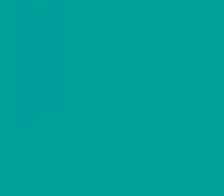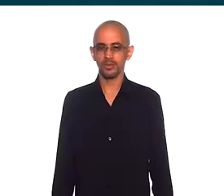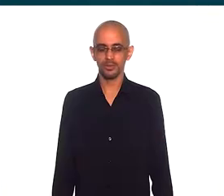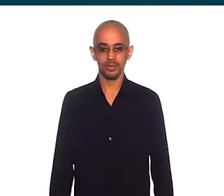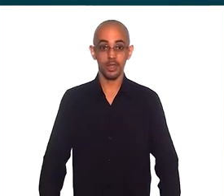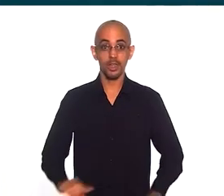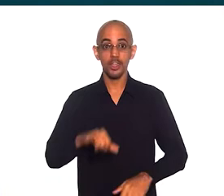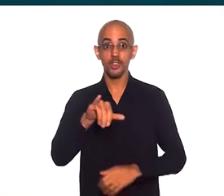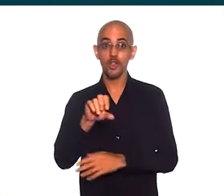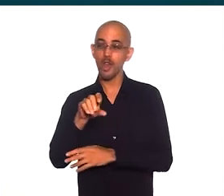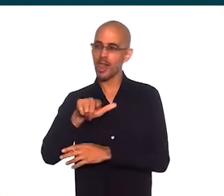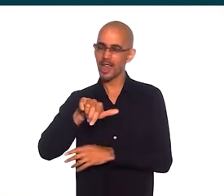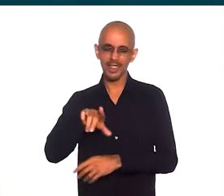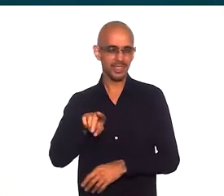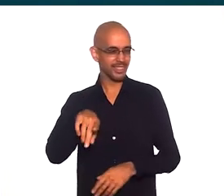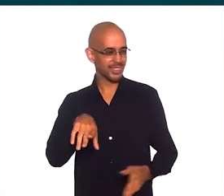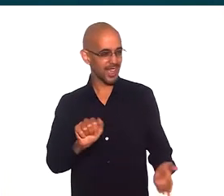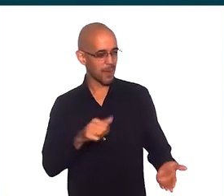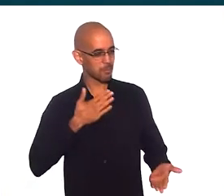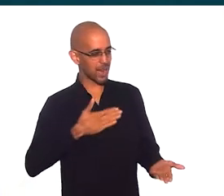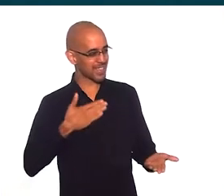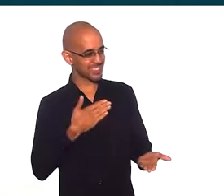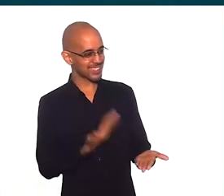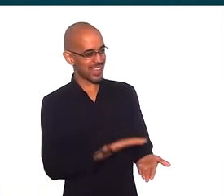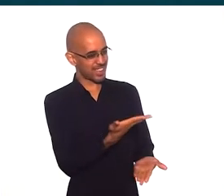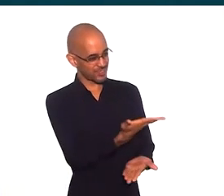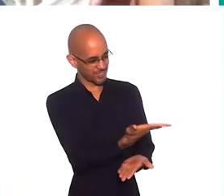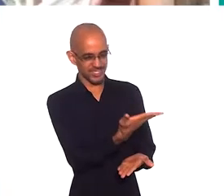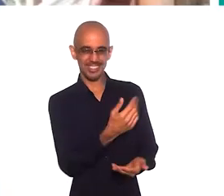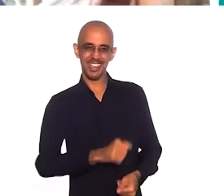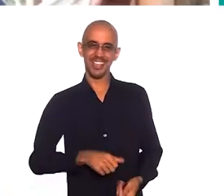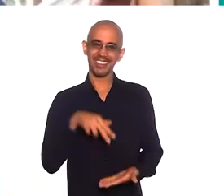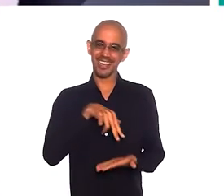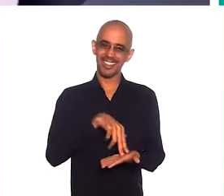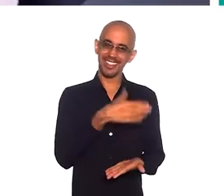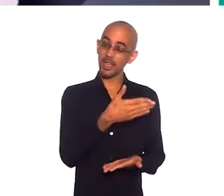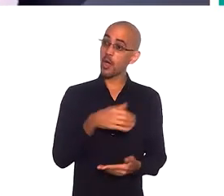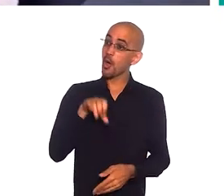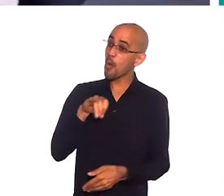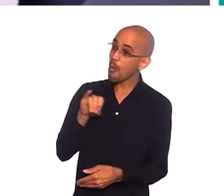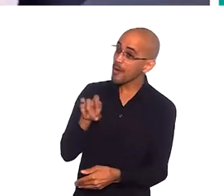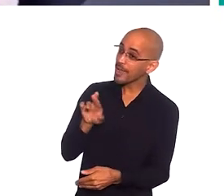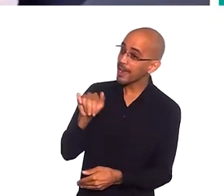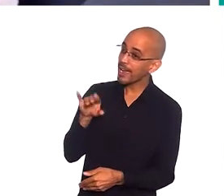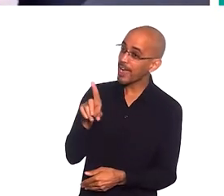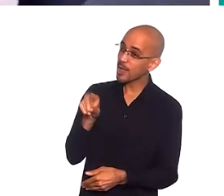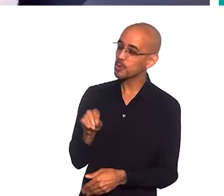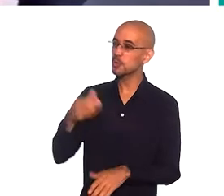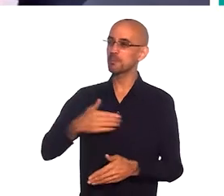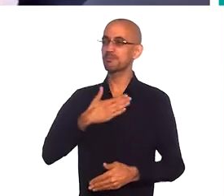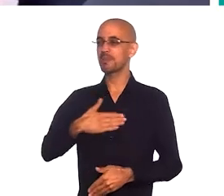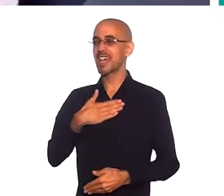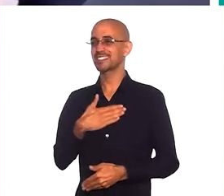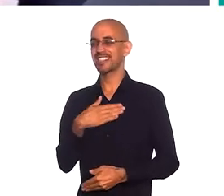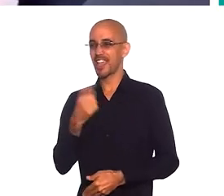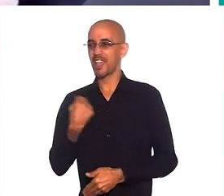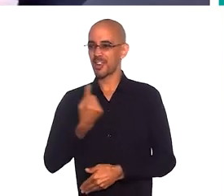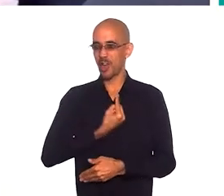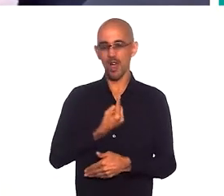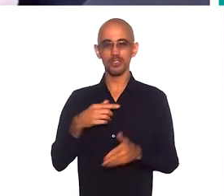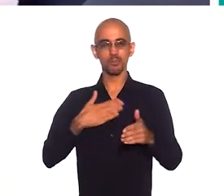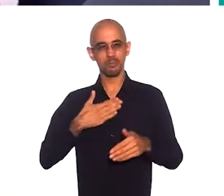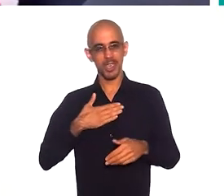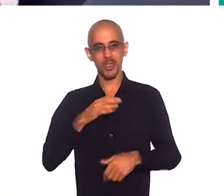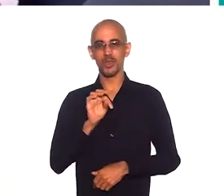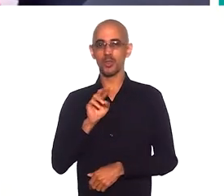E, Holanda, prazer enorme te receber aqui. Muito obrigado pela presença. Ô, Ricardo, o prazer é nosso, meu, da Tutuca.